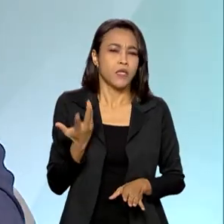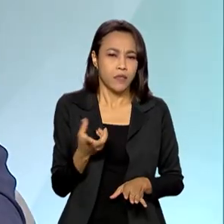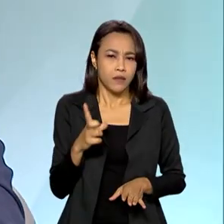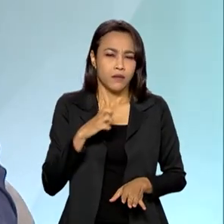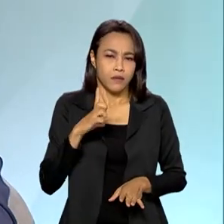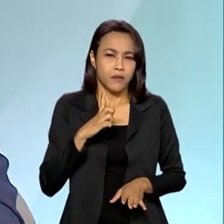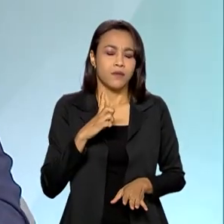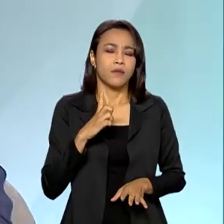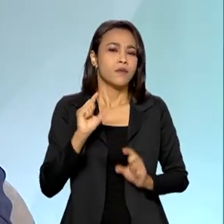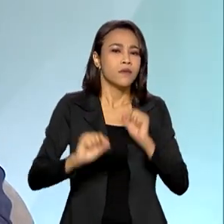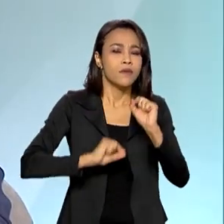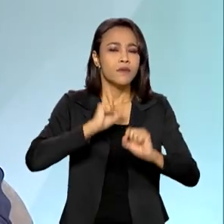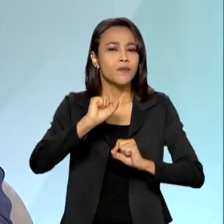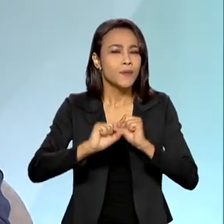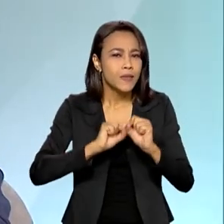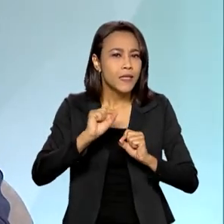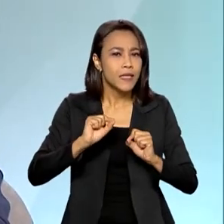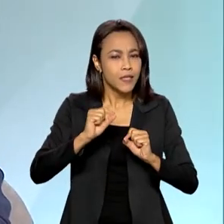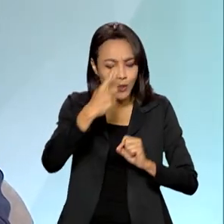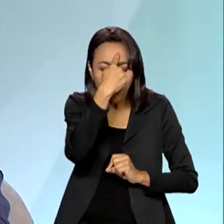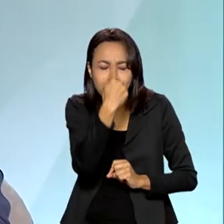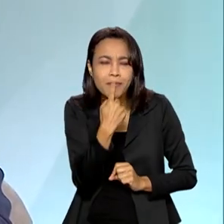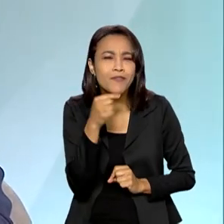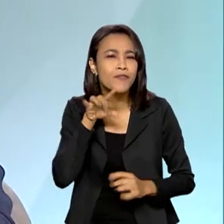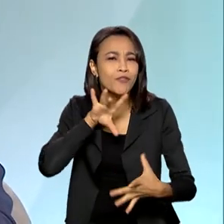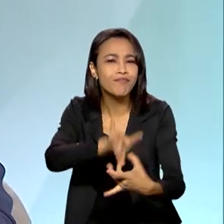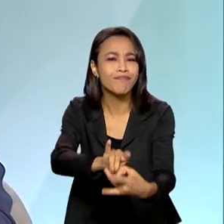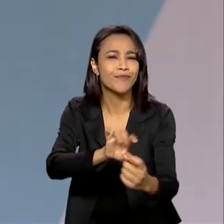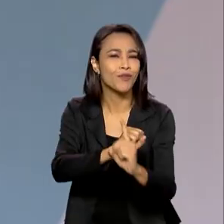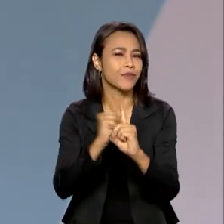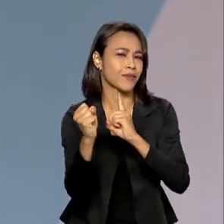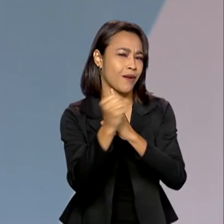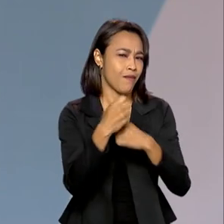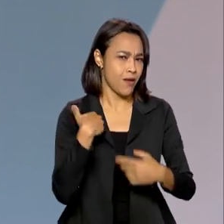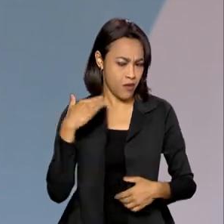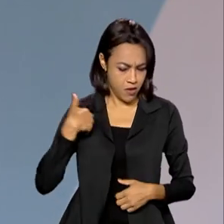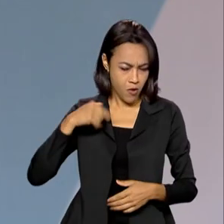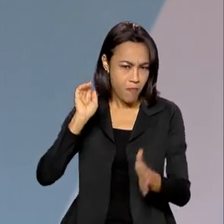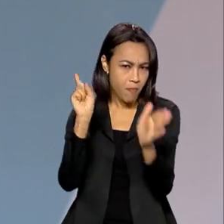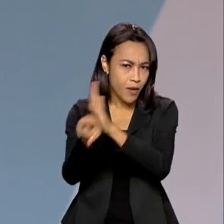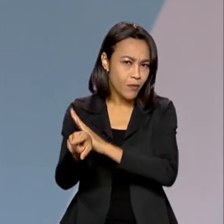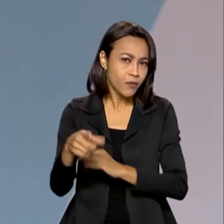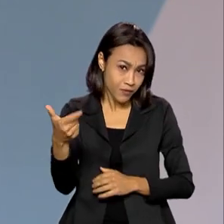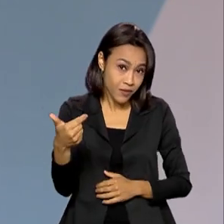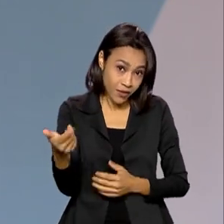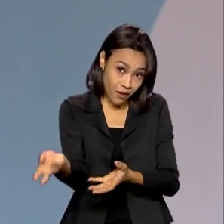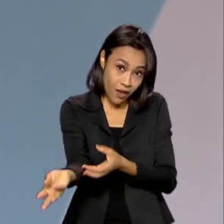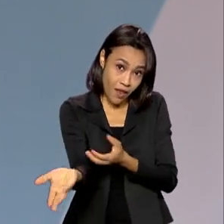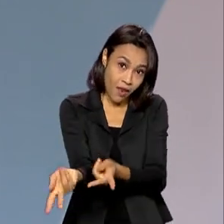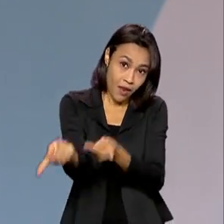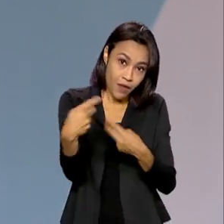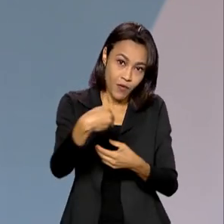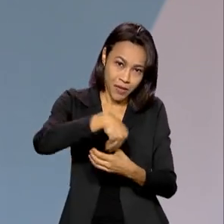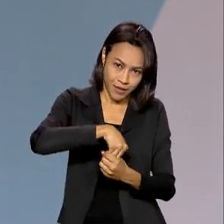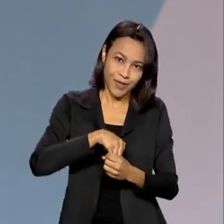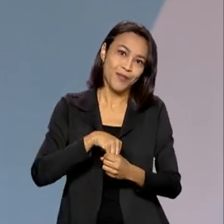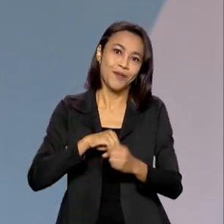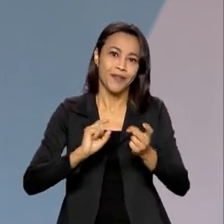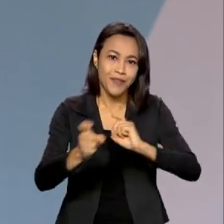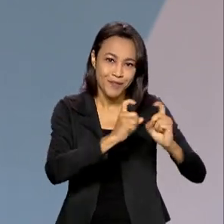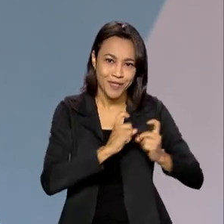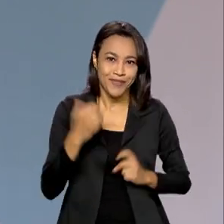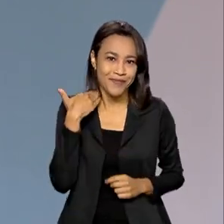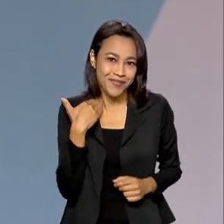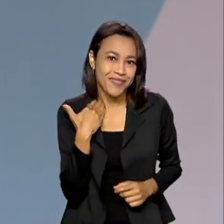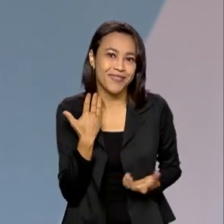a importância do seu perfil social. Eu lhe pergunto, o senhor trouxe isso para a gestão do banco, né? Vamos